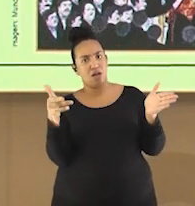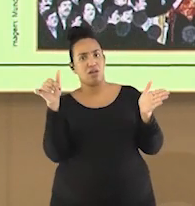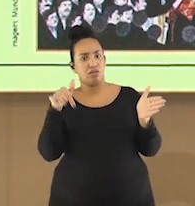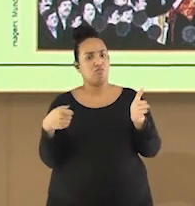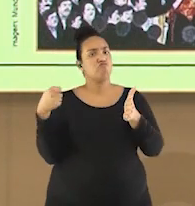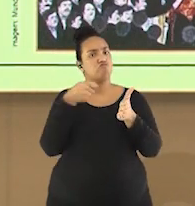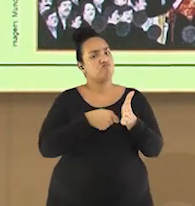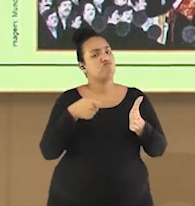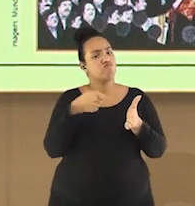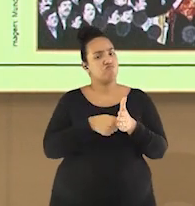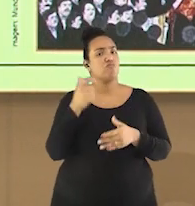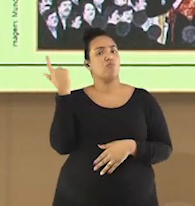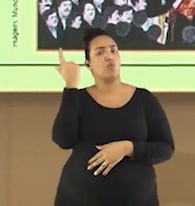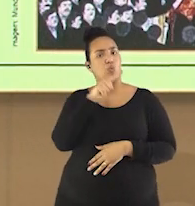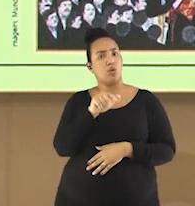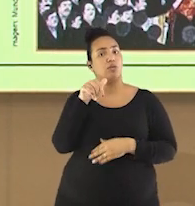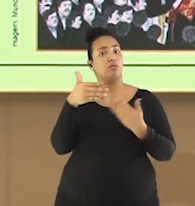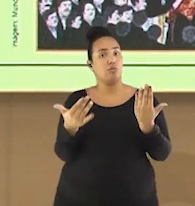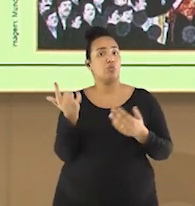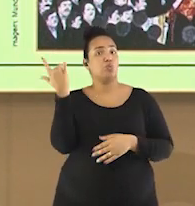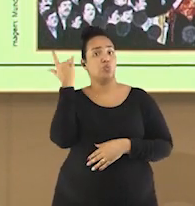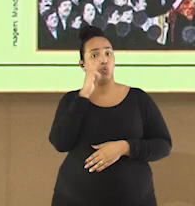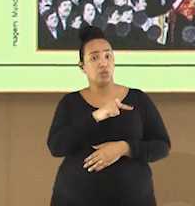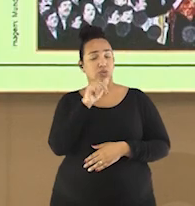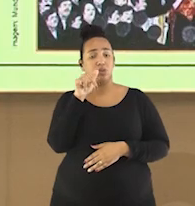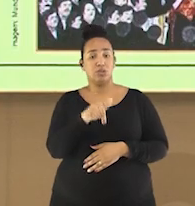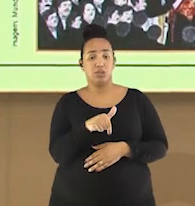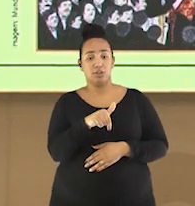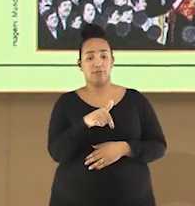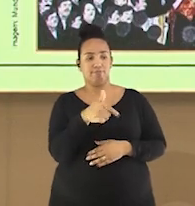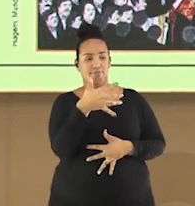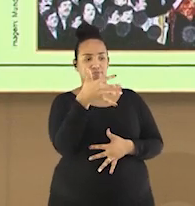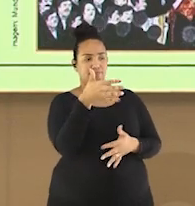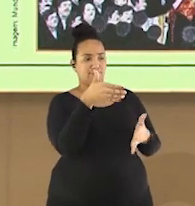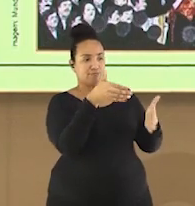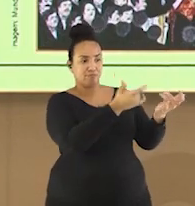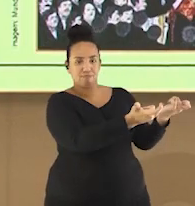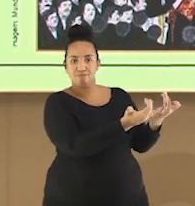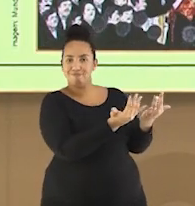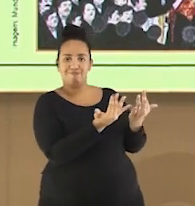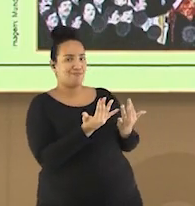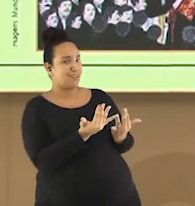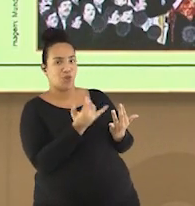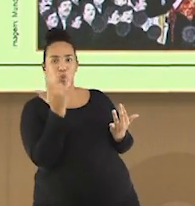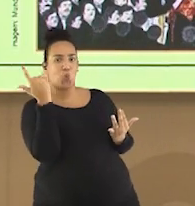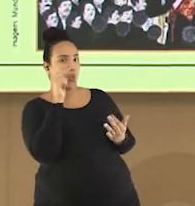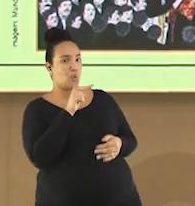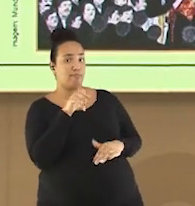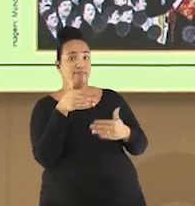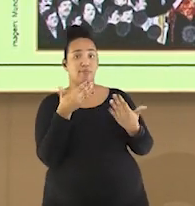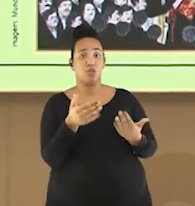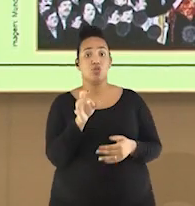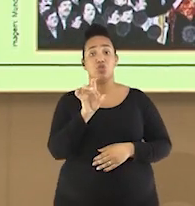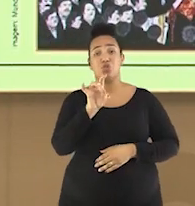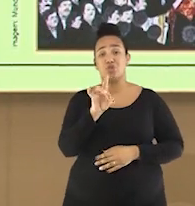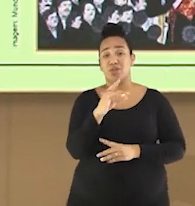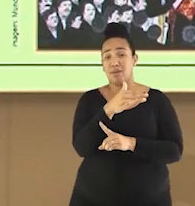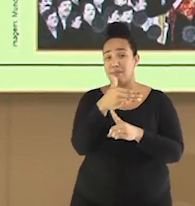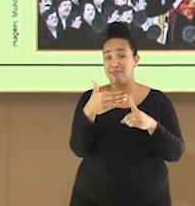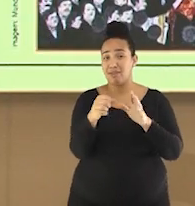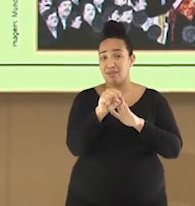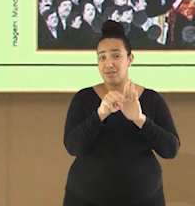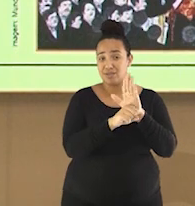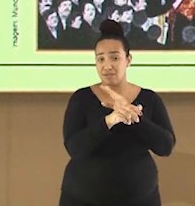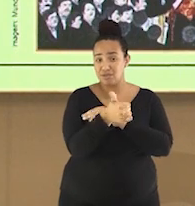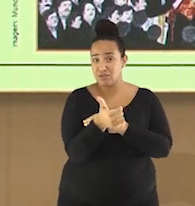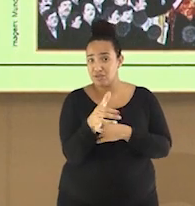impedir por séculos a dominação de seus territórios. Somente na segunda metade do século XIX que as